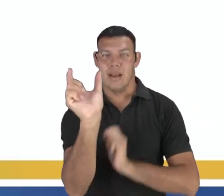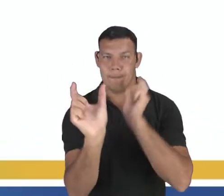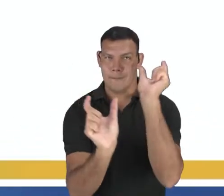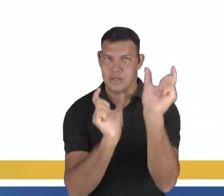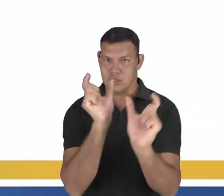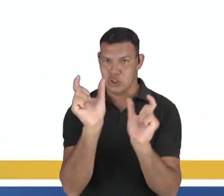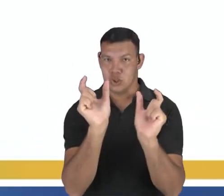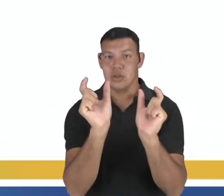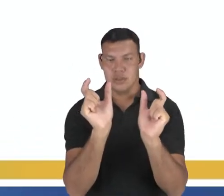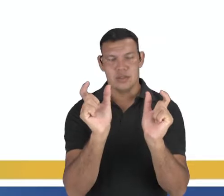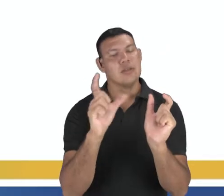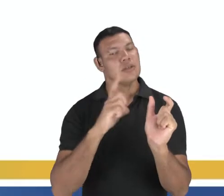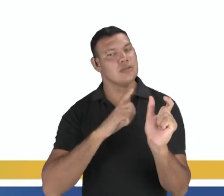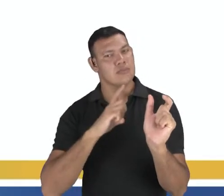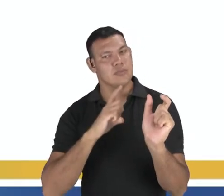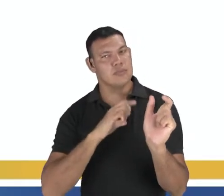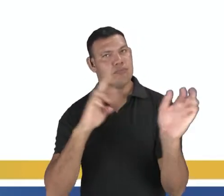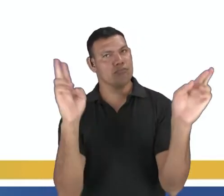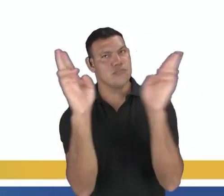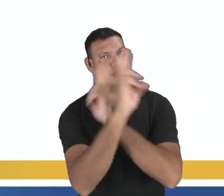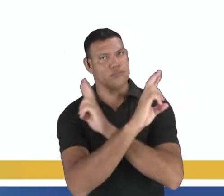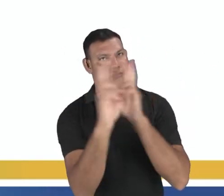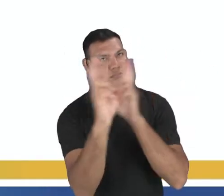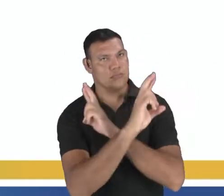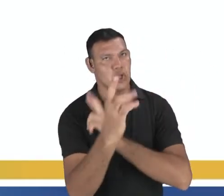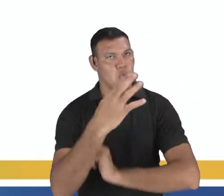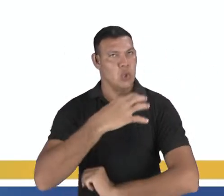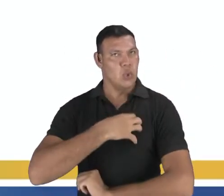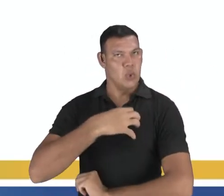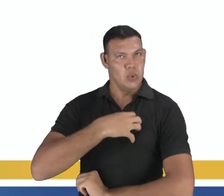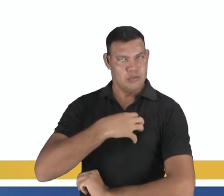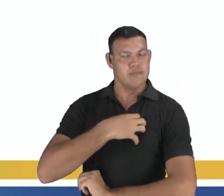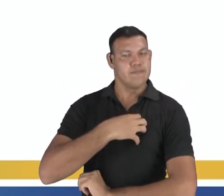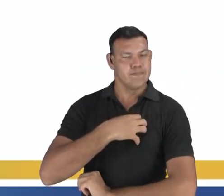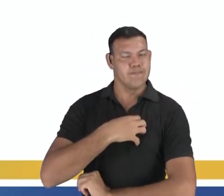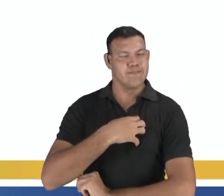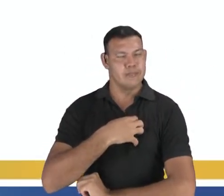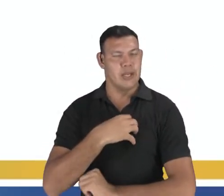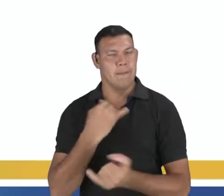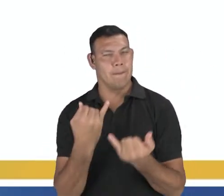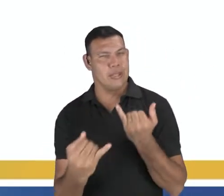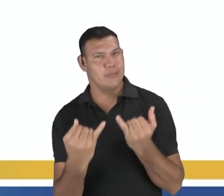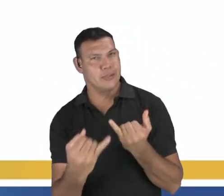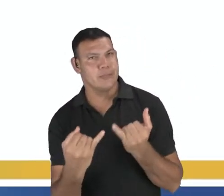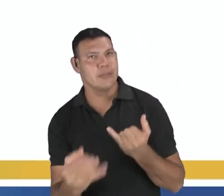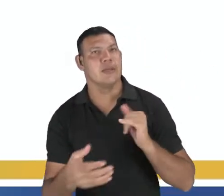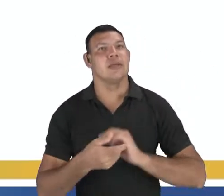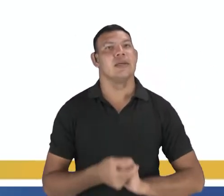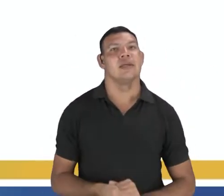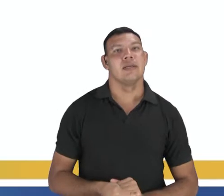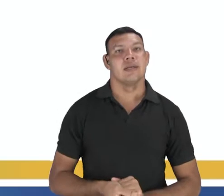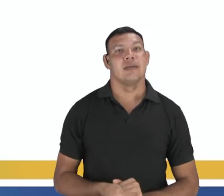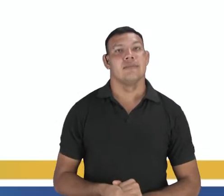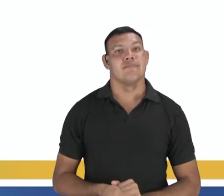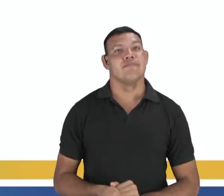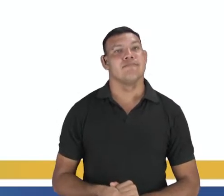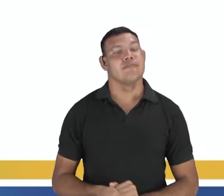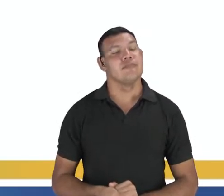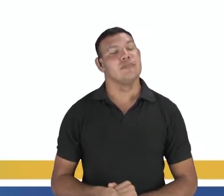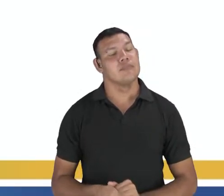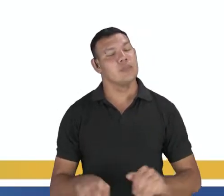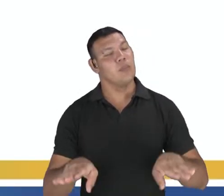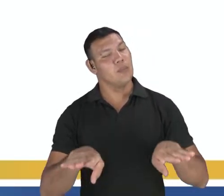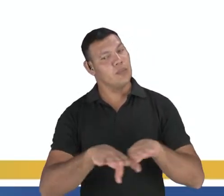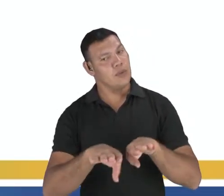Apesar de distinguir-se no que toca o aspecto fonético, o som, o fonológico, a função dos sons, o